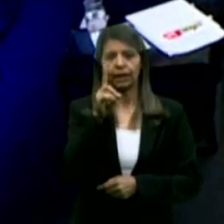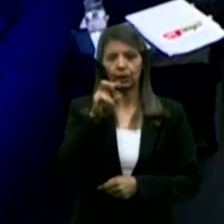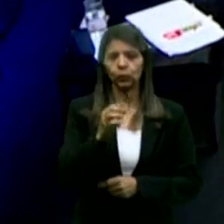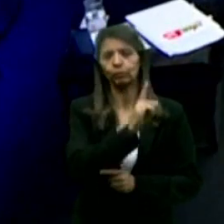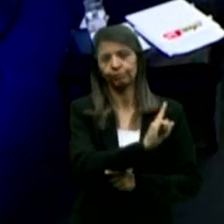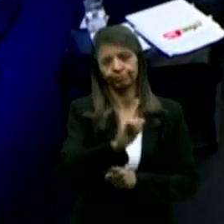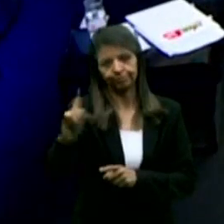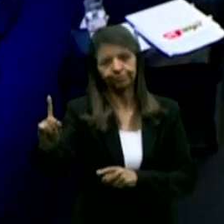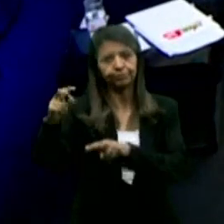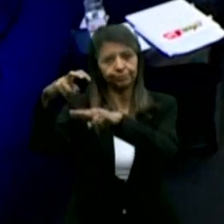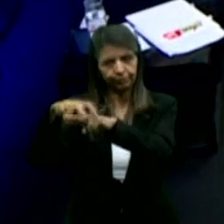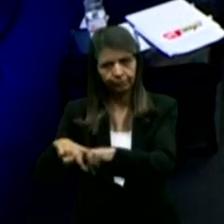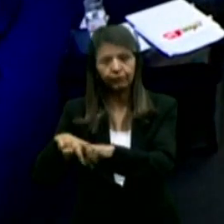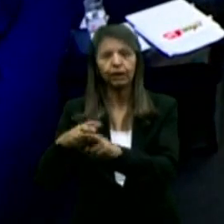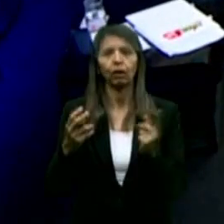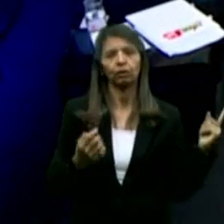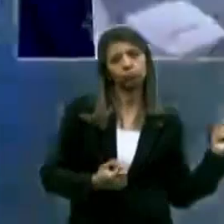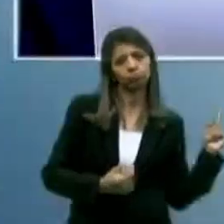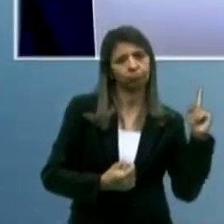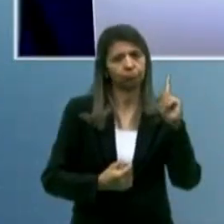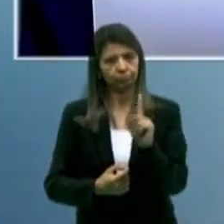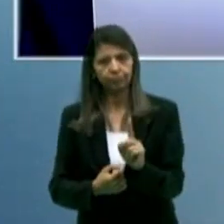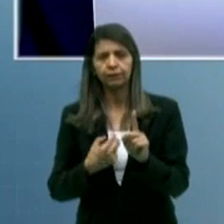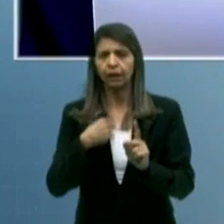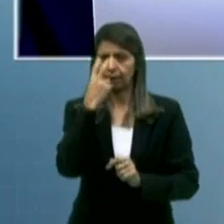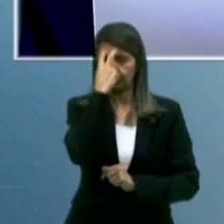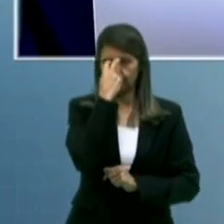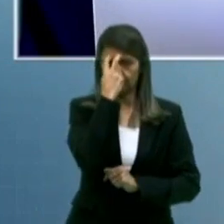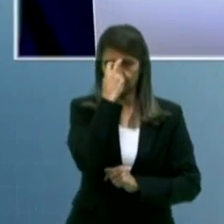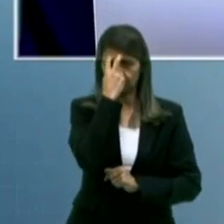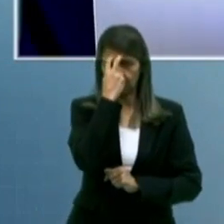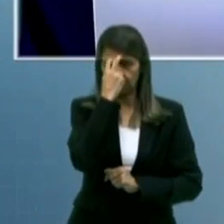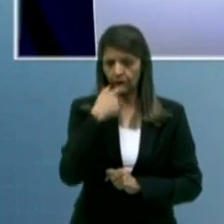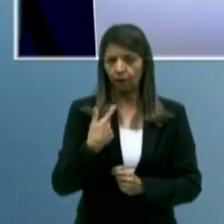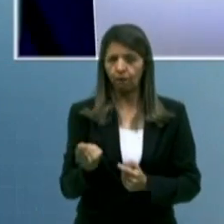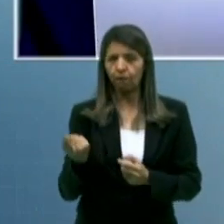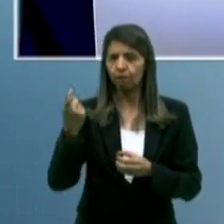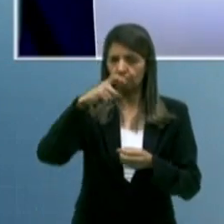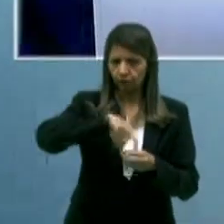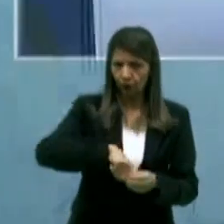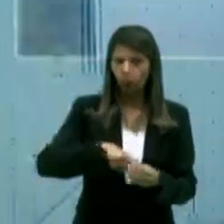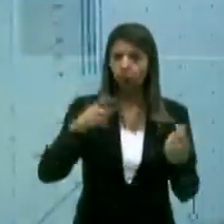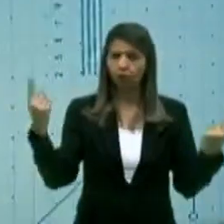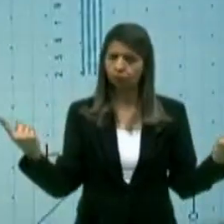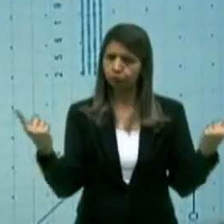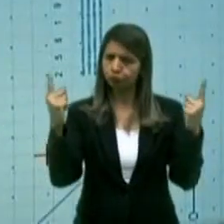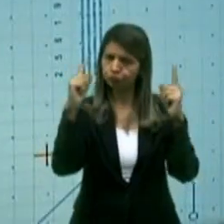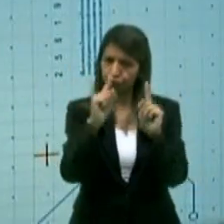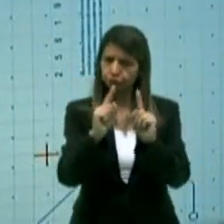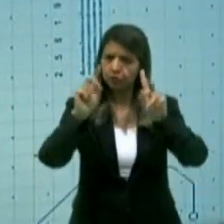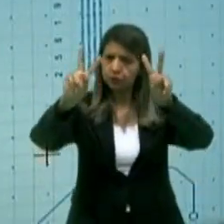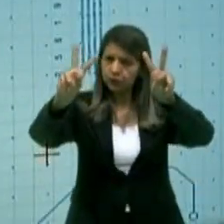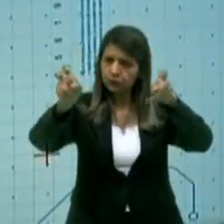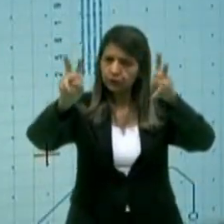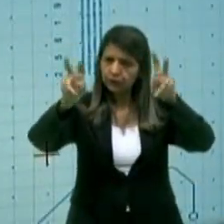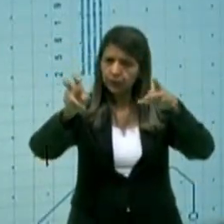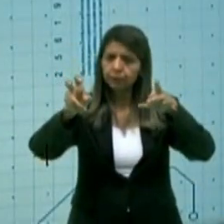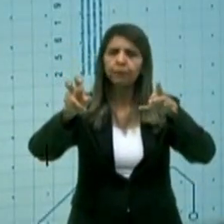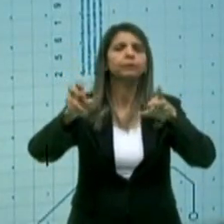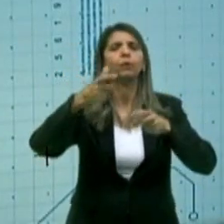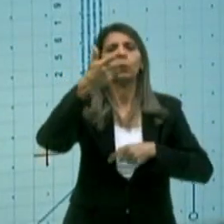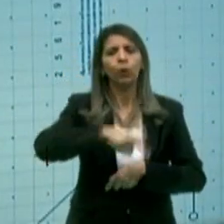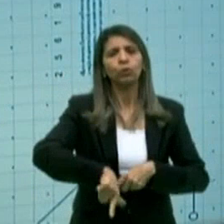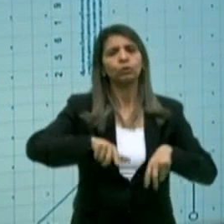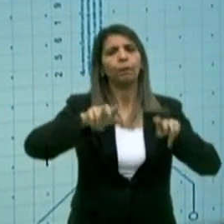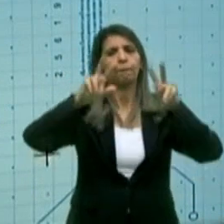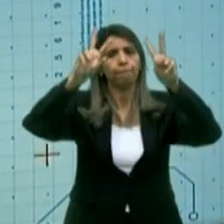pelas regras, Nilvan Ferreira retorna ao centro do cenário. E aí eu vou sortear o tema da próxima pergunta, que será